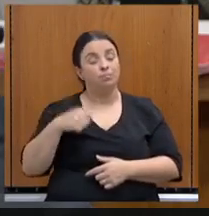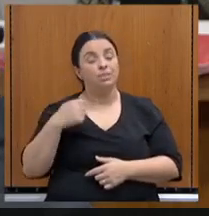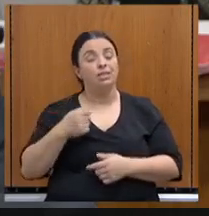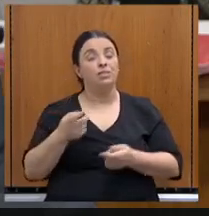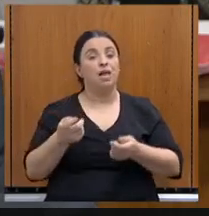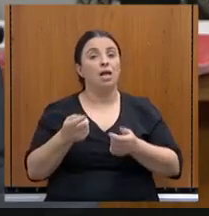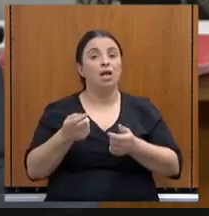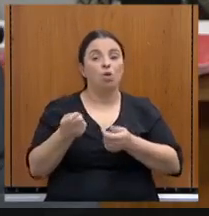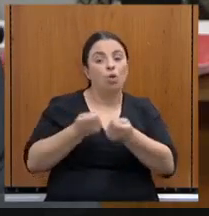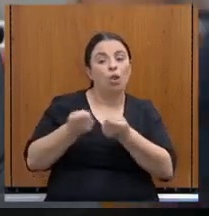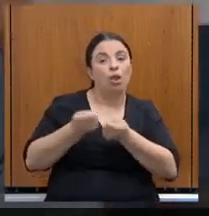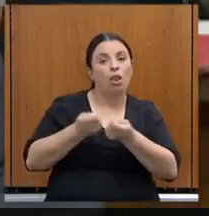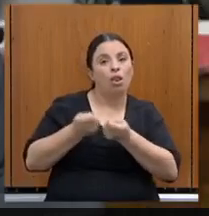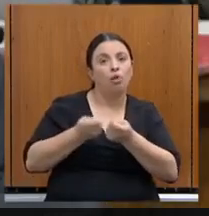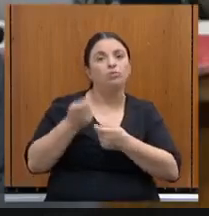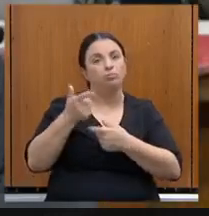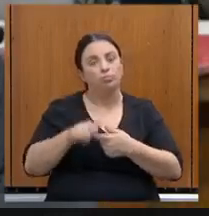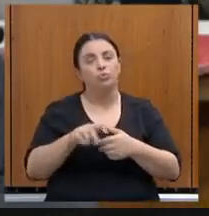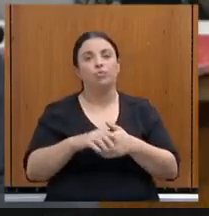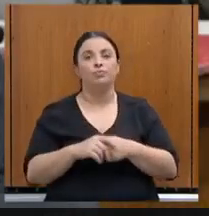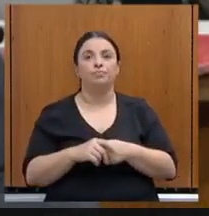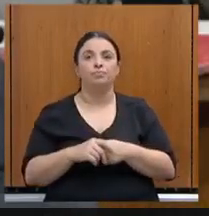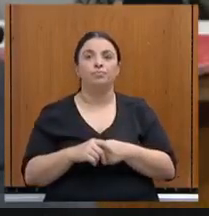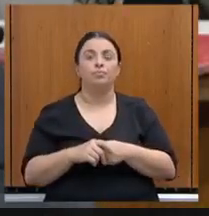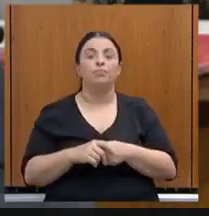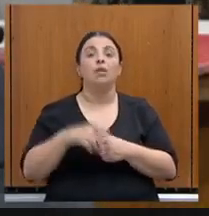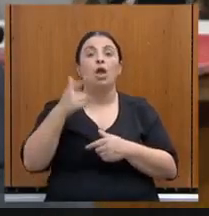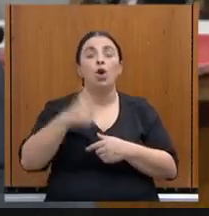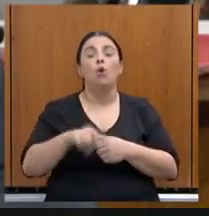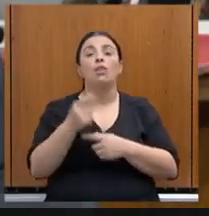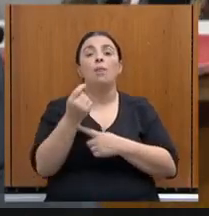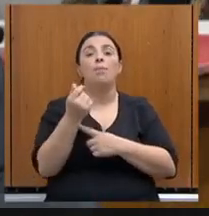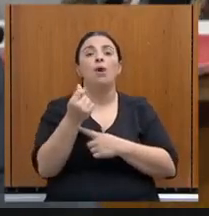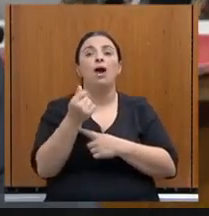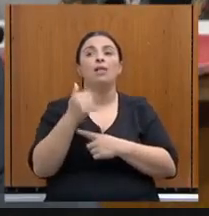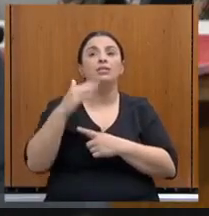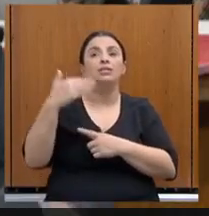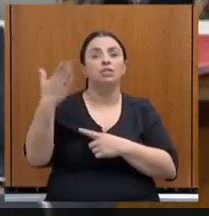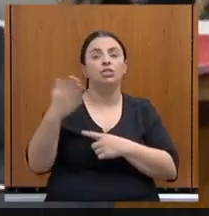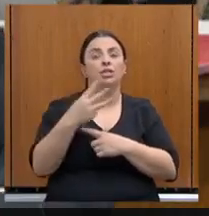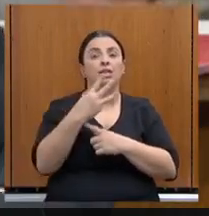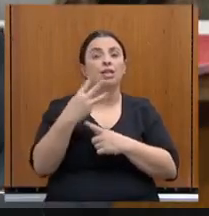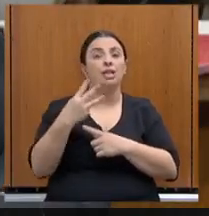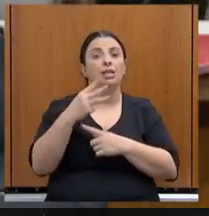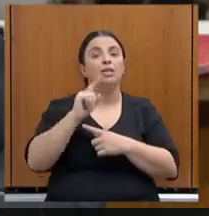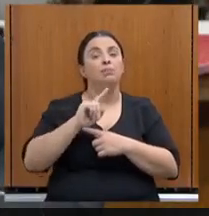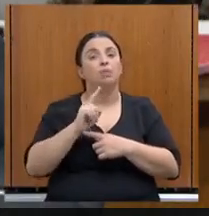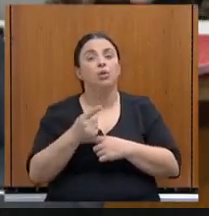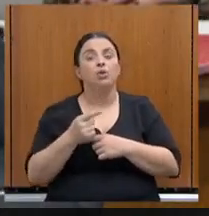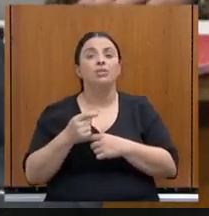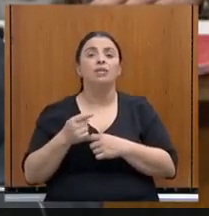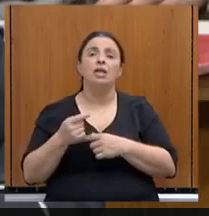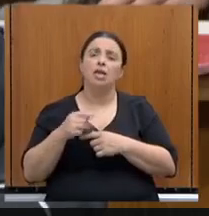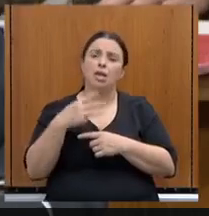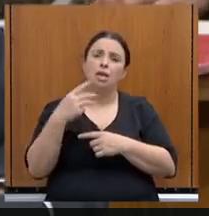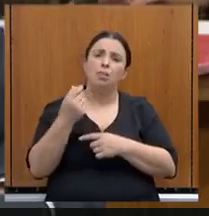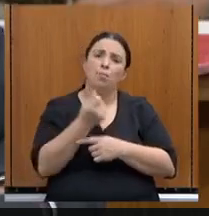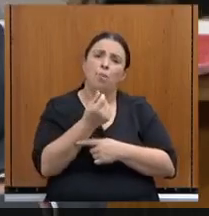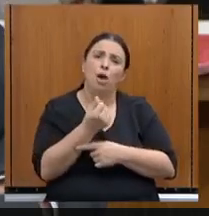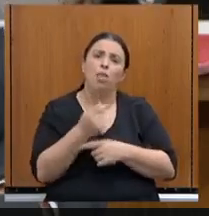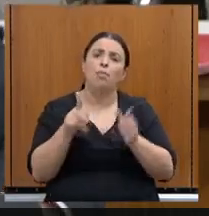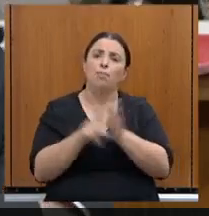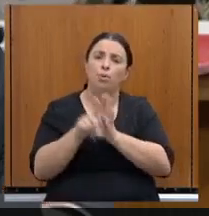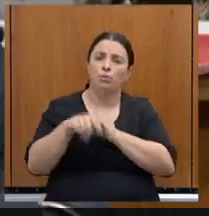Então, e ali nós temos, então, a parte em moeda estrangeira, 33 bilhões e em moeda nacional, 103 bilhões.